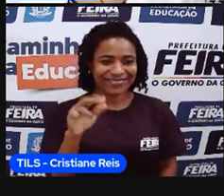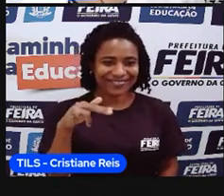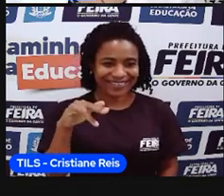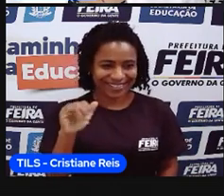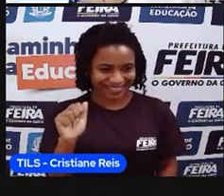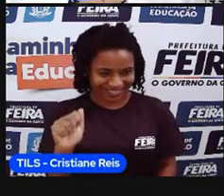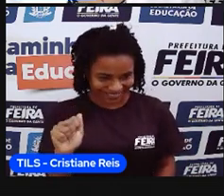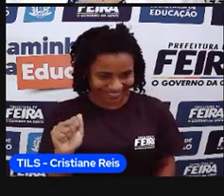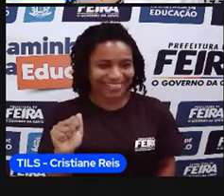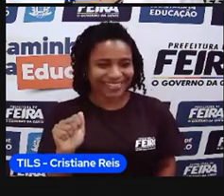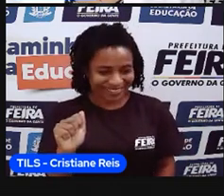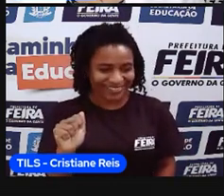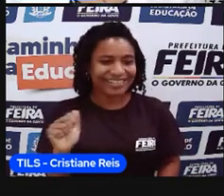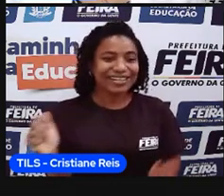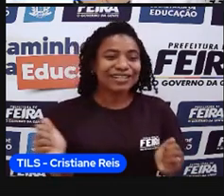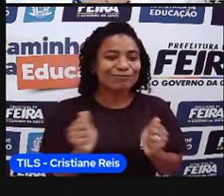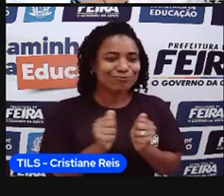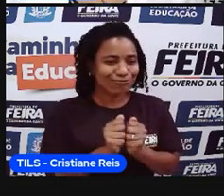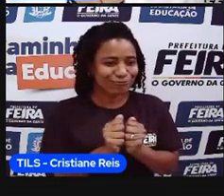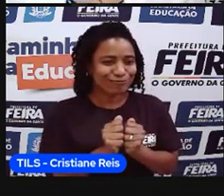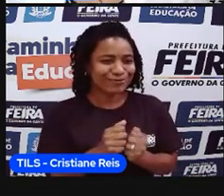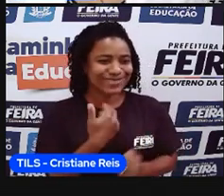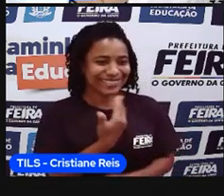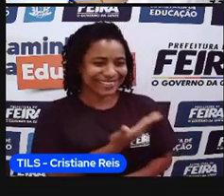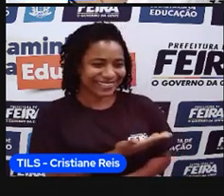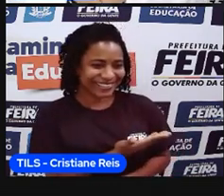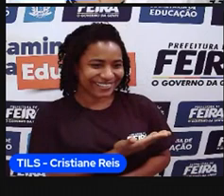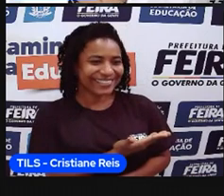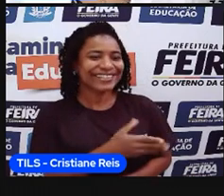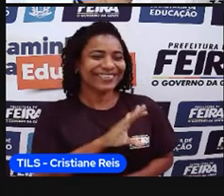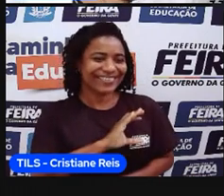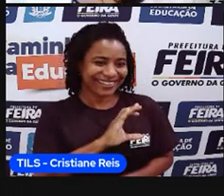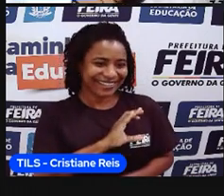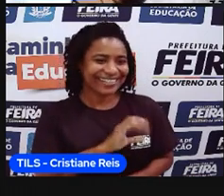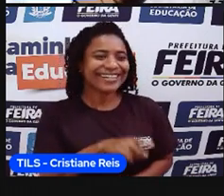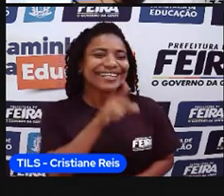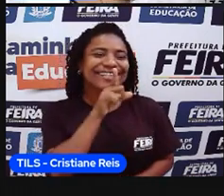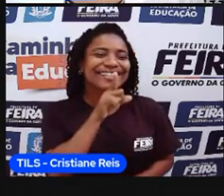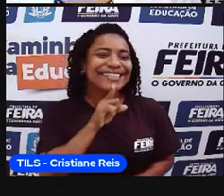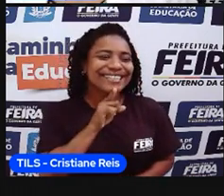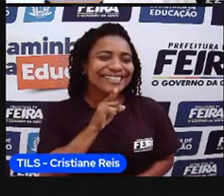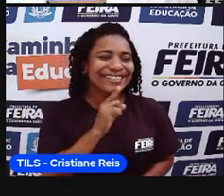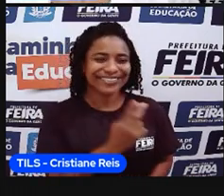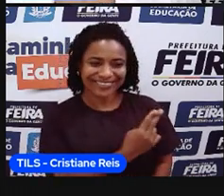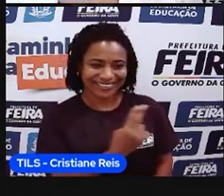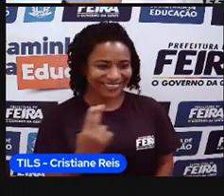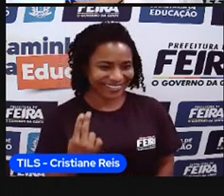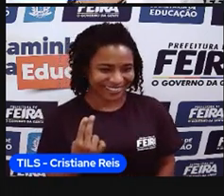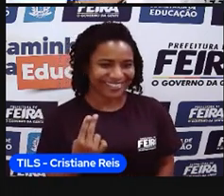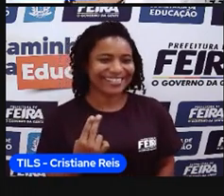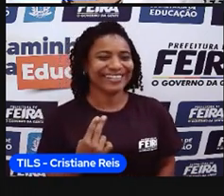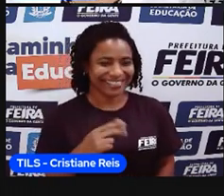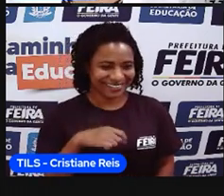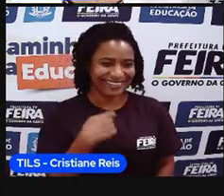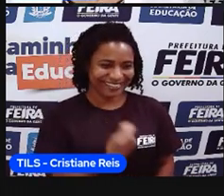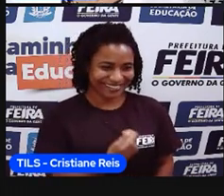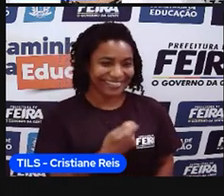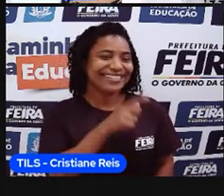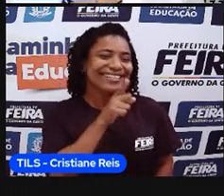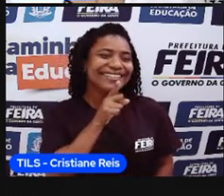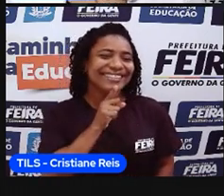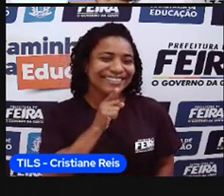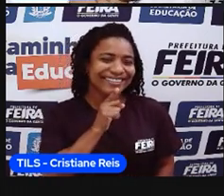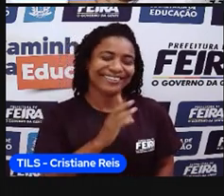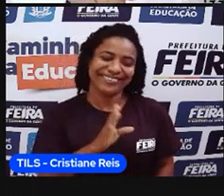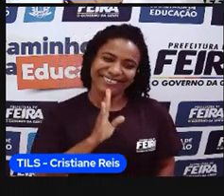Cris, que será a nossa intérprete de hoje. O nome dela é Cristiane, mas ela gosta de chamada de Cris, como vocês já sabem. Bom, fazendo